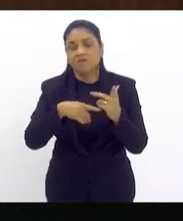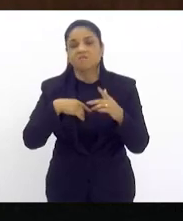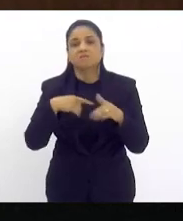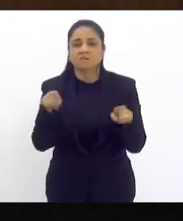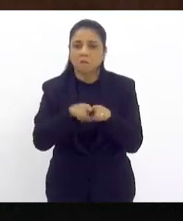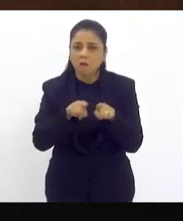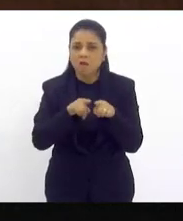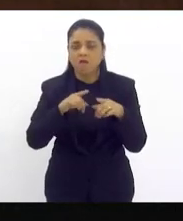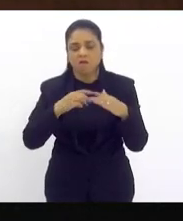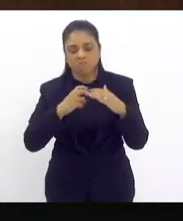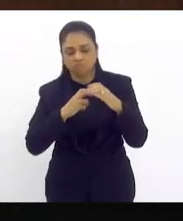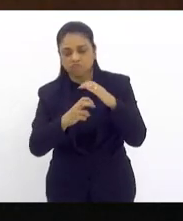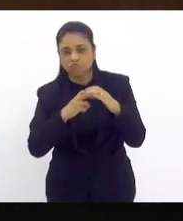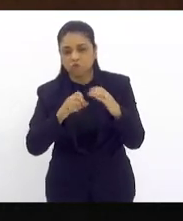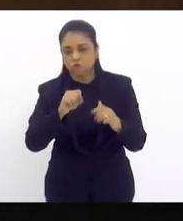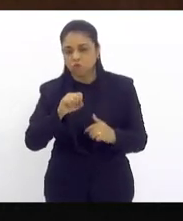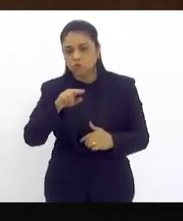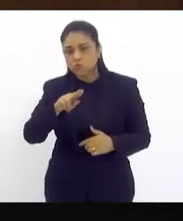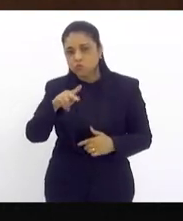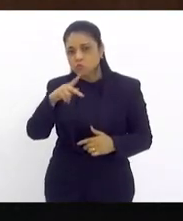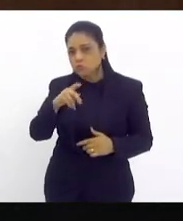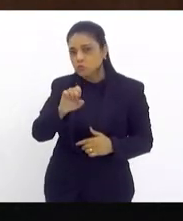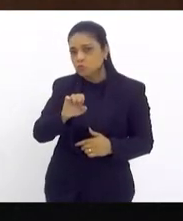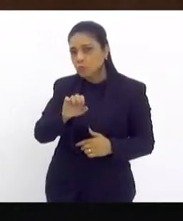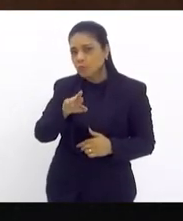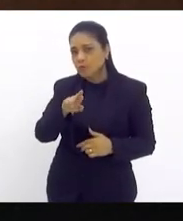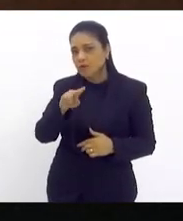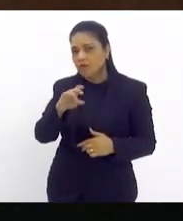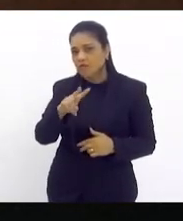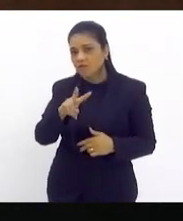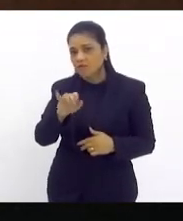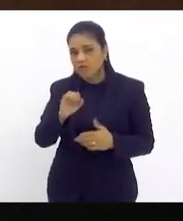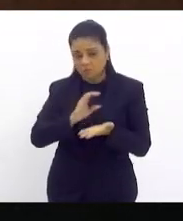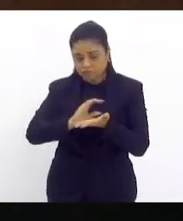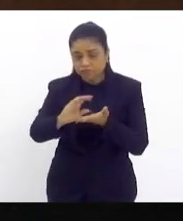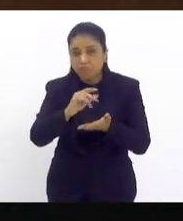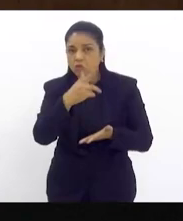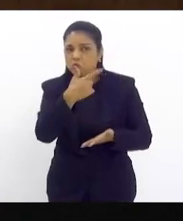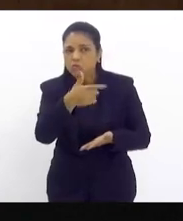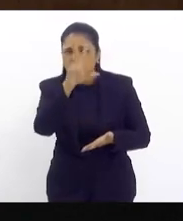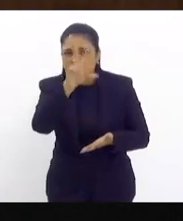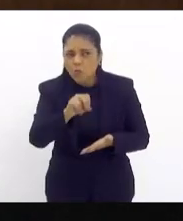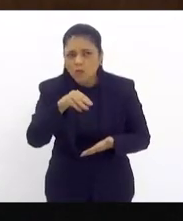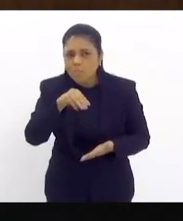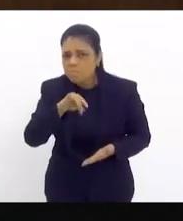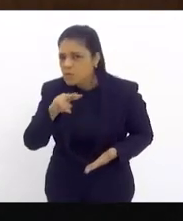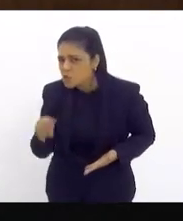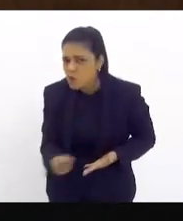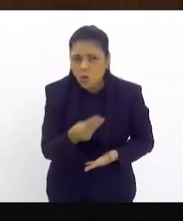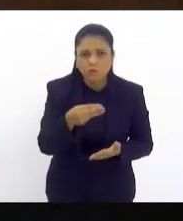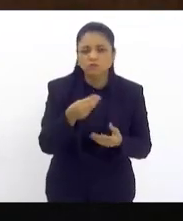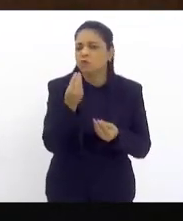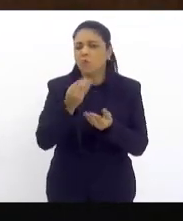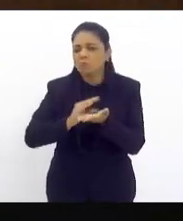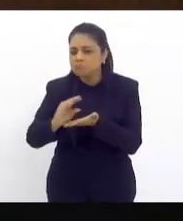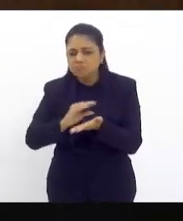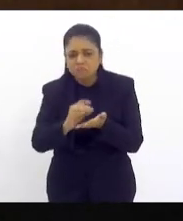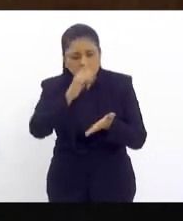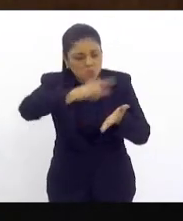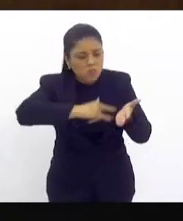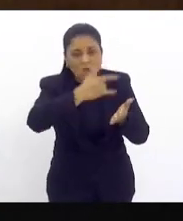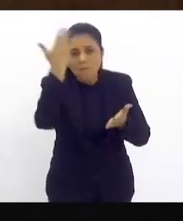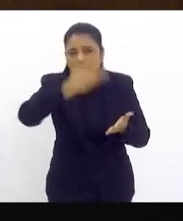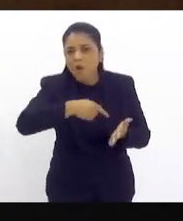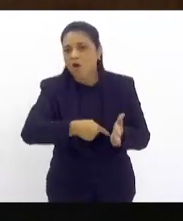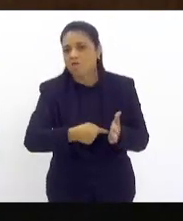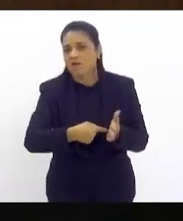se ela gastou 250 milhões, até hoje ela não respondeu a essa casa. Gastou em quê? O governo do Estado deu um cheque, um cheque em